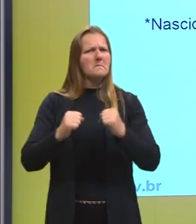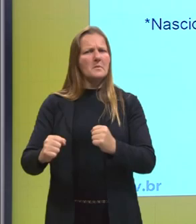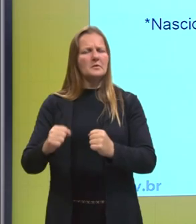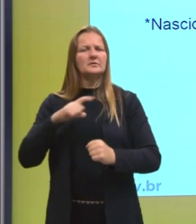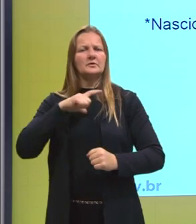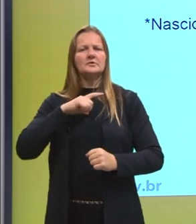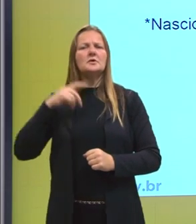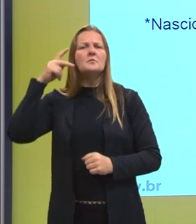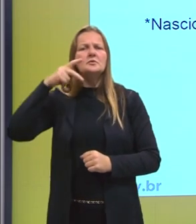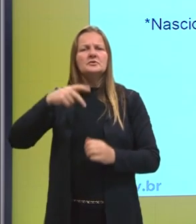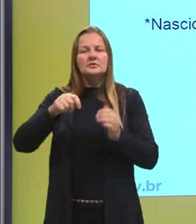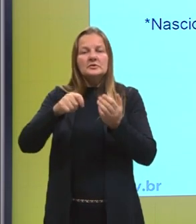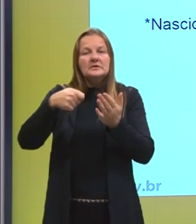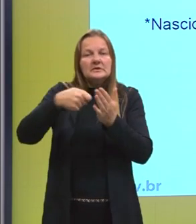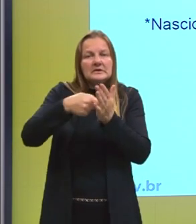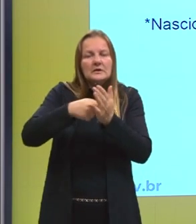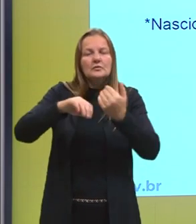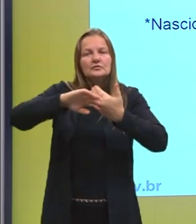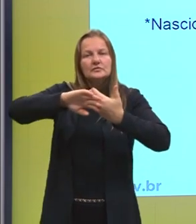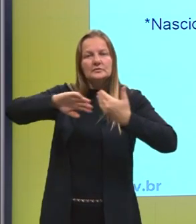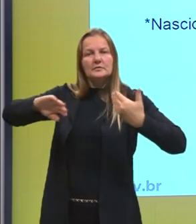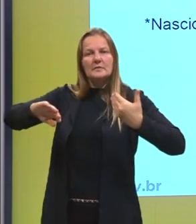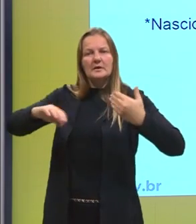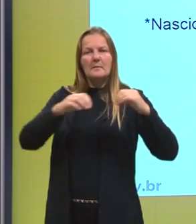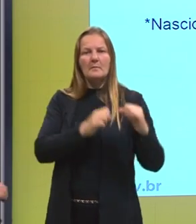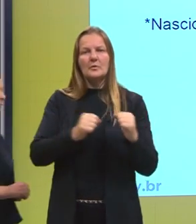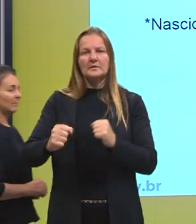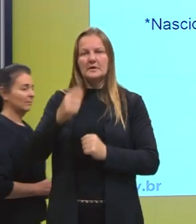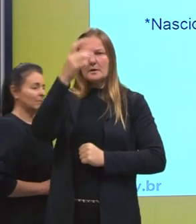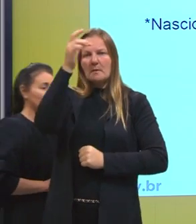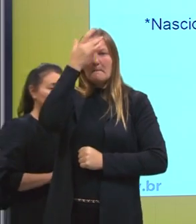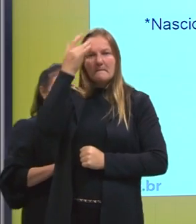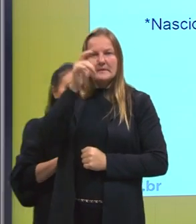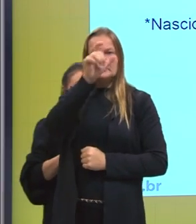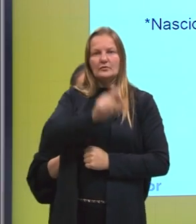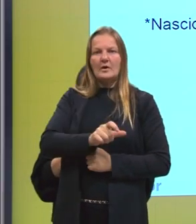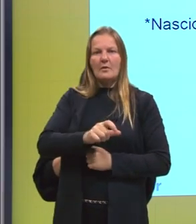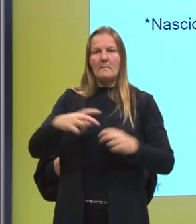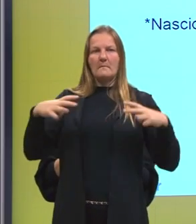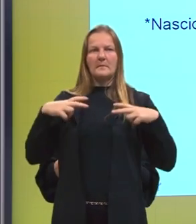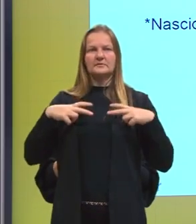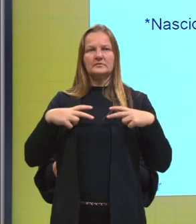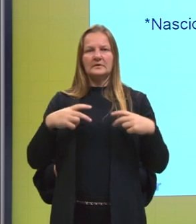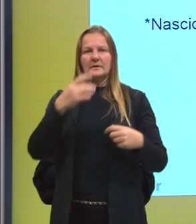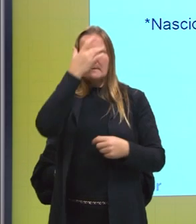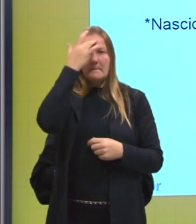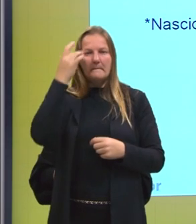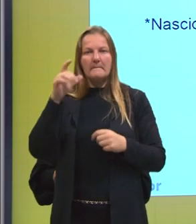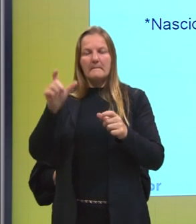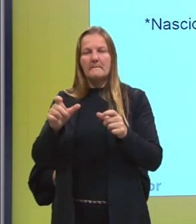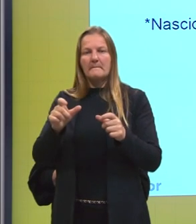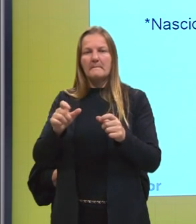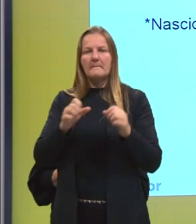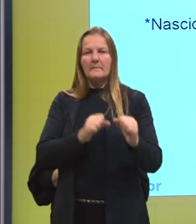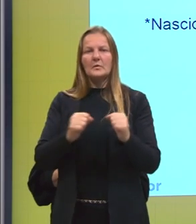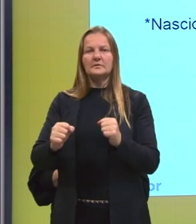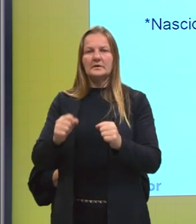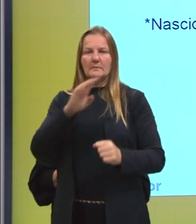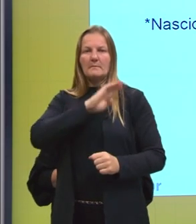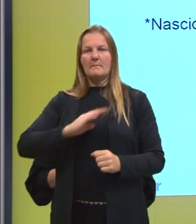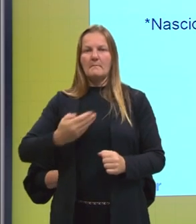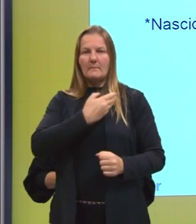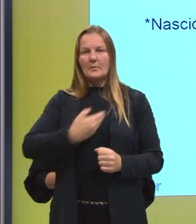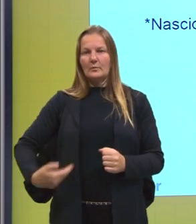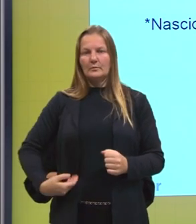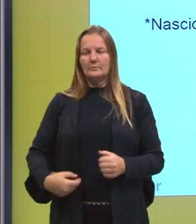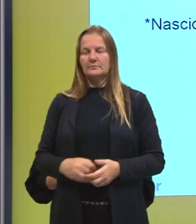política, então, tenta separar o poder pessoal do privado. Isso é pessoal, isso é privado. Agora, o público é